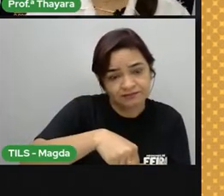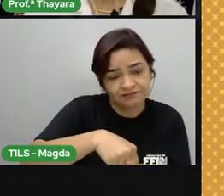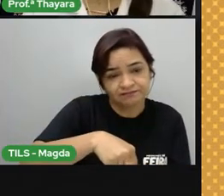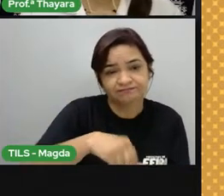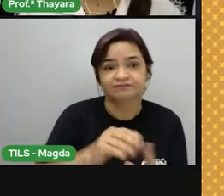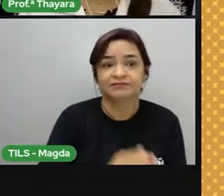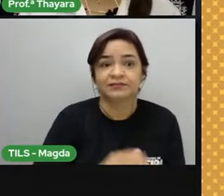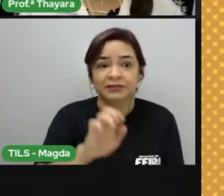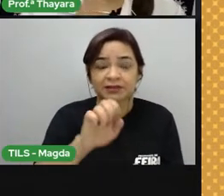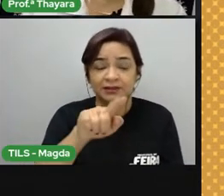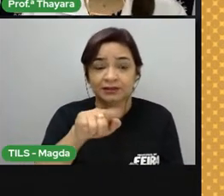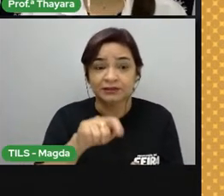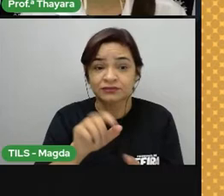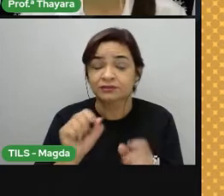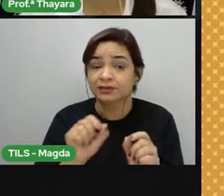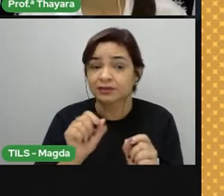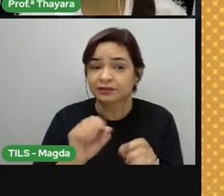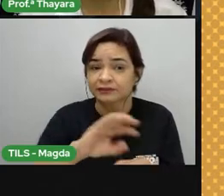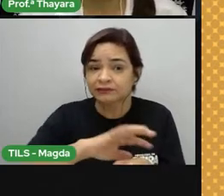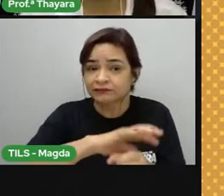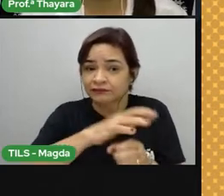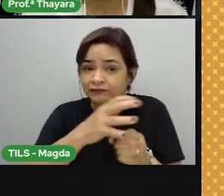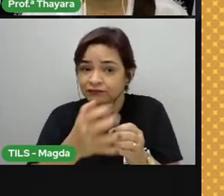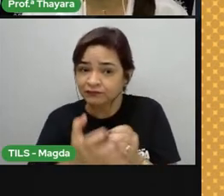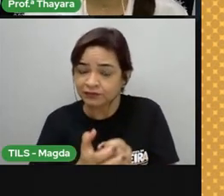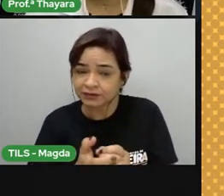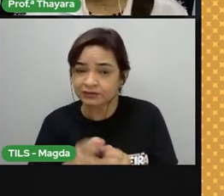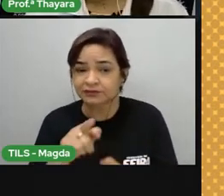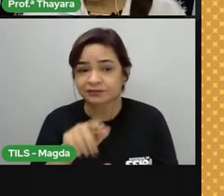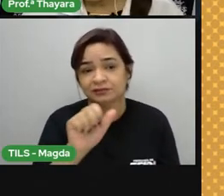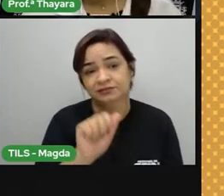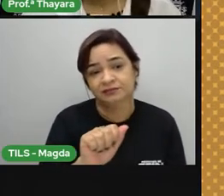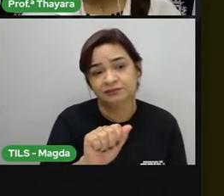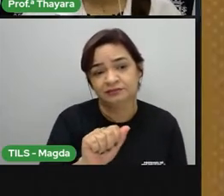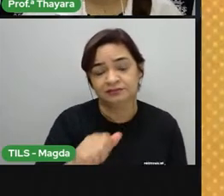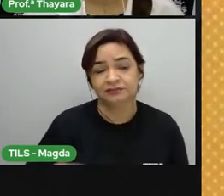extro quer dizer fora. Então, a letra A que está correta.